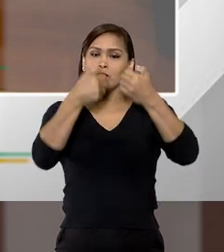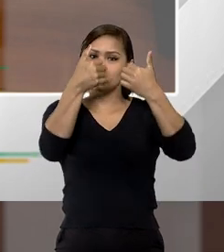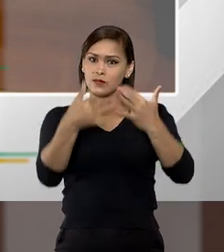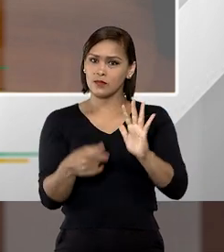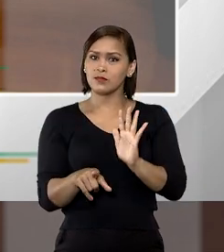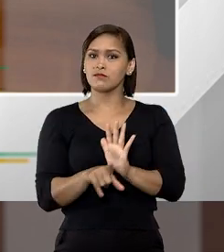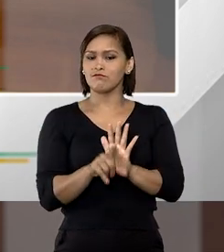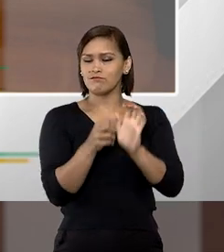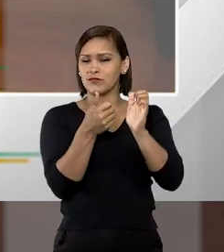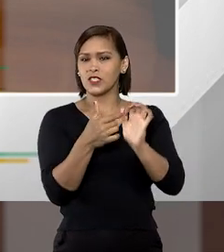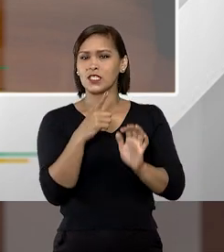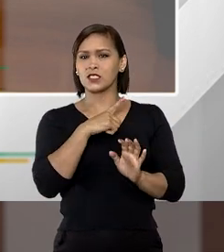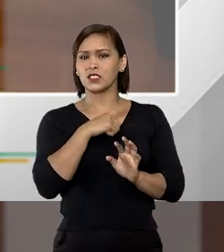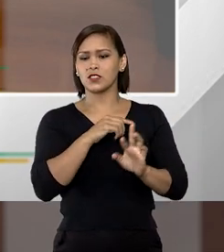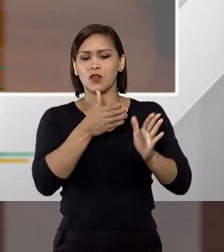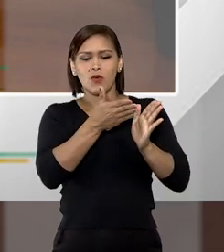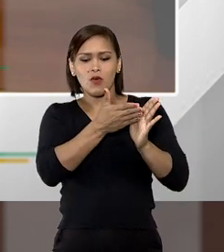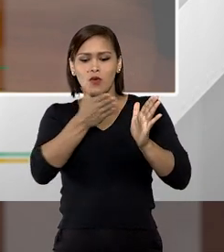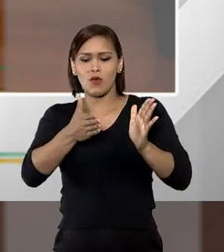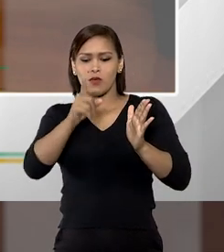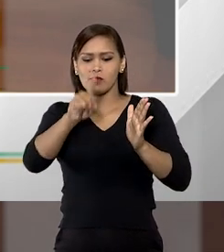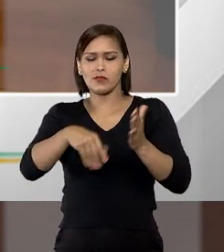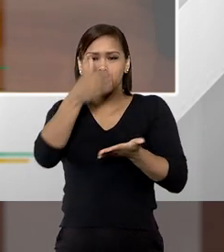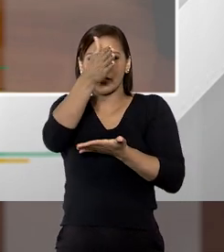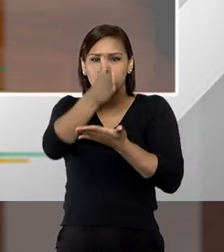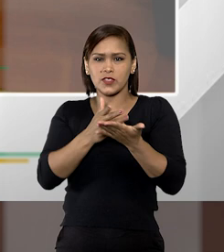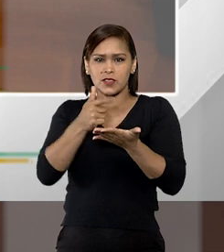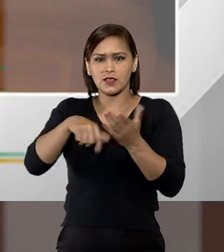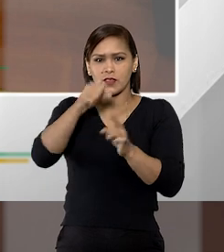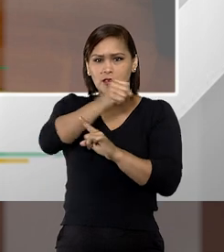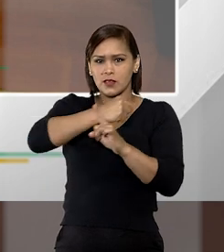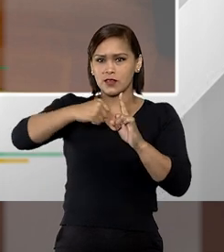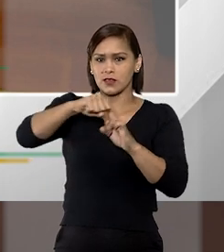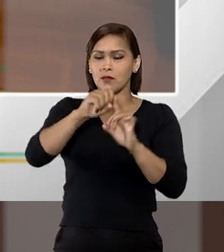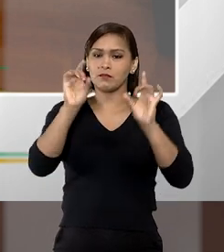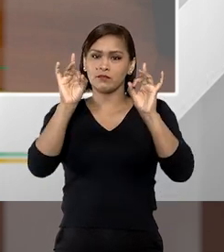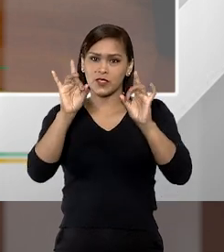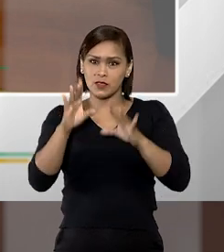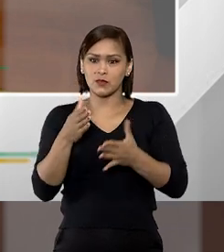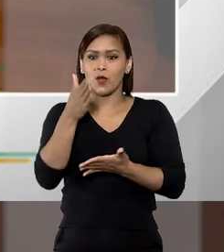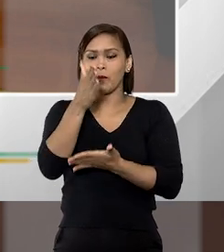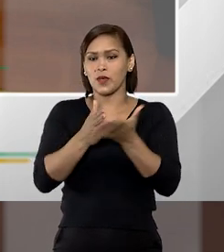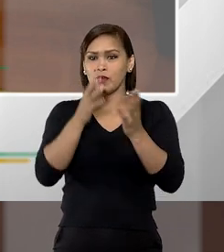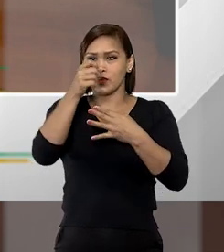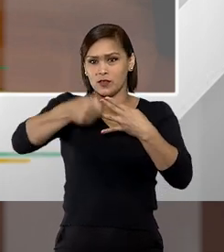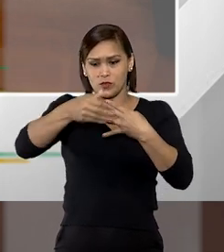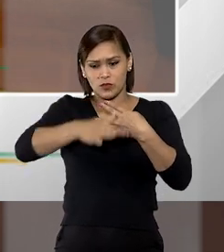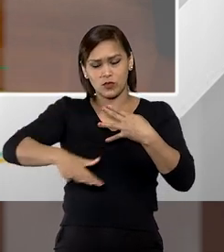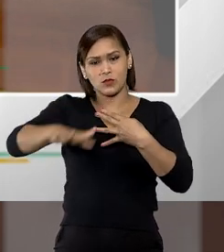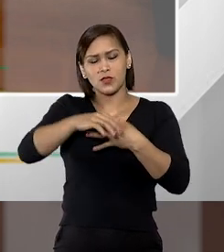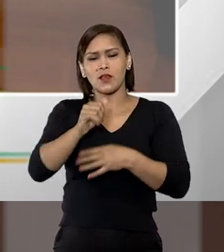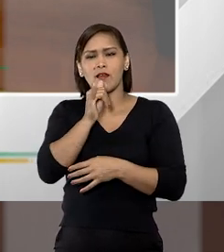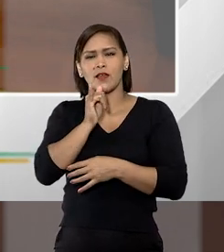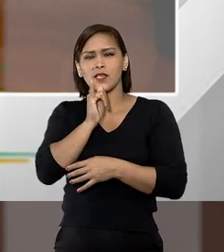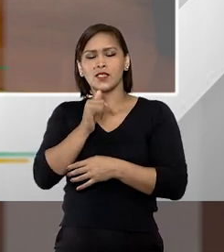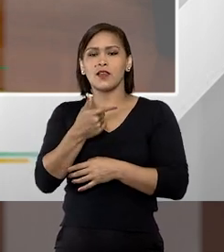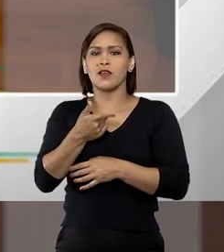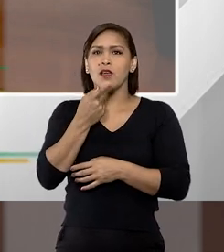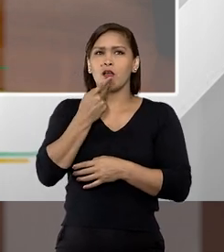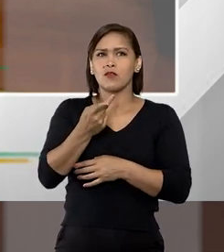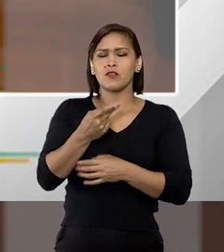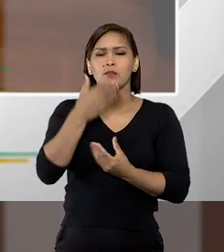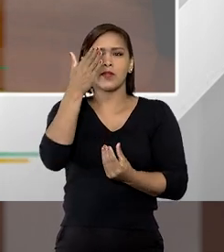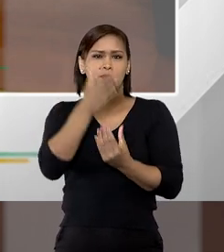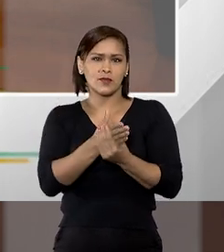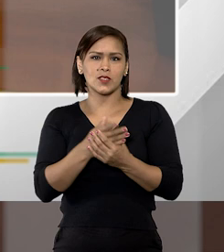mencionado, havia uma divisão dentro da nossa sociedade, principalmente dentro da jurisprudência, se por exemplo, vamos pegar um